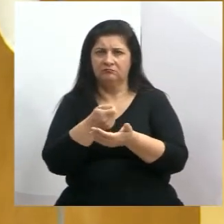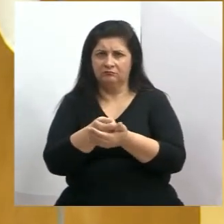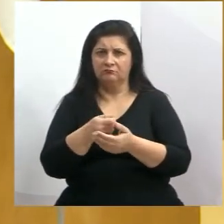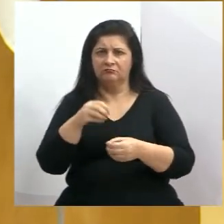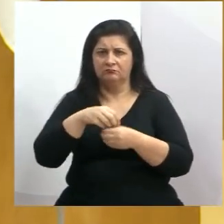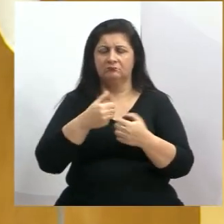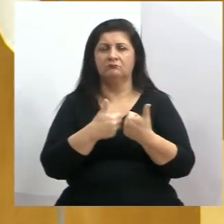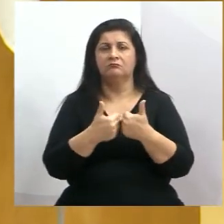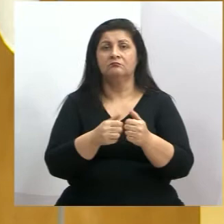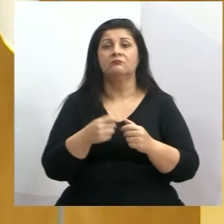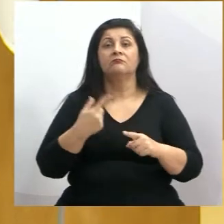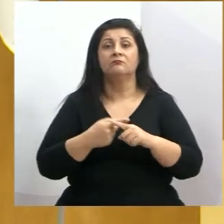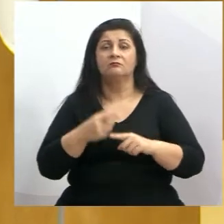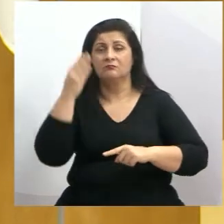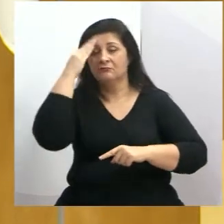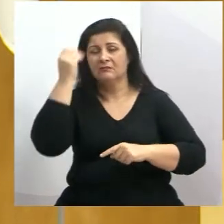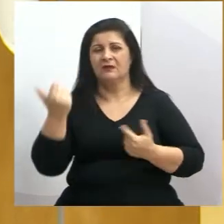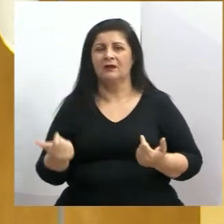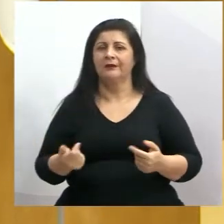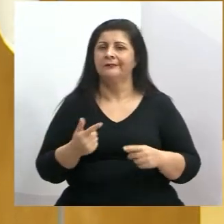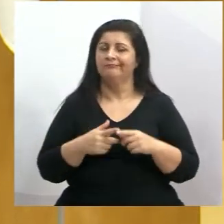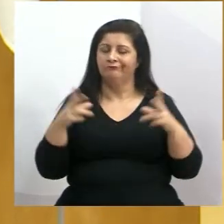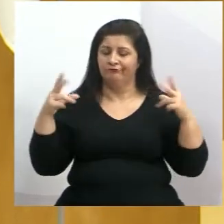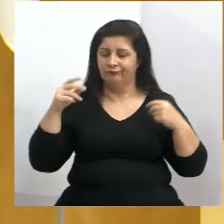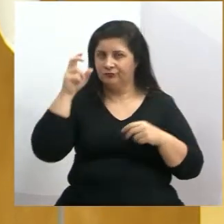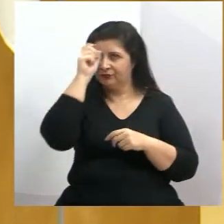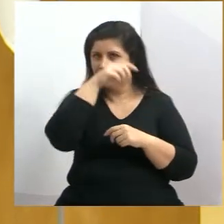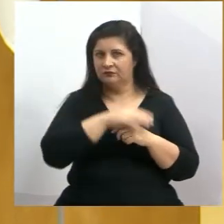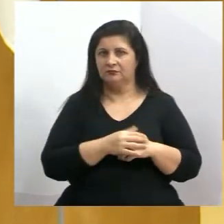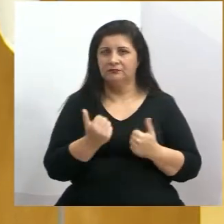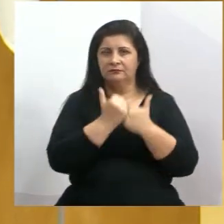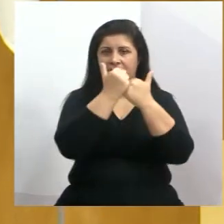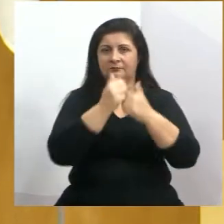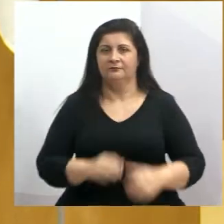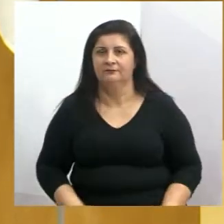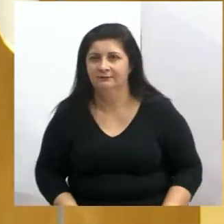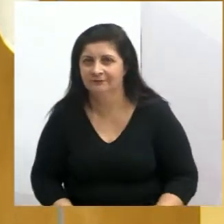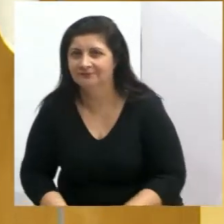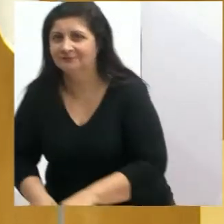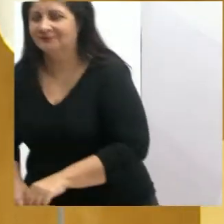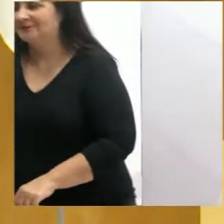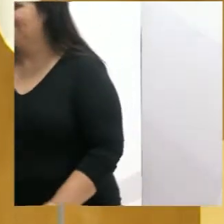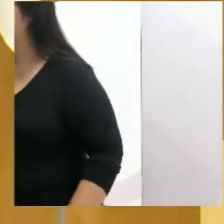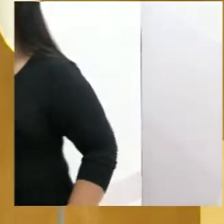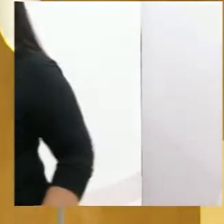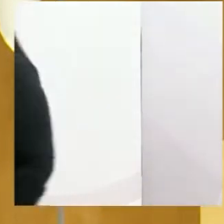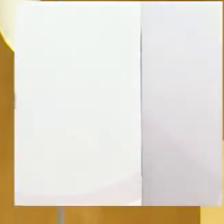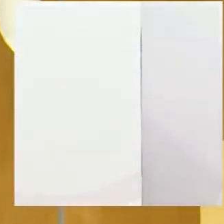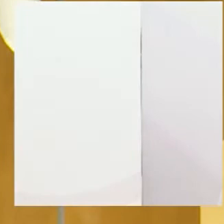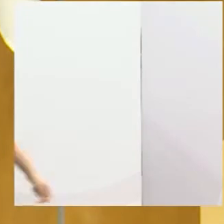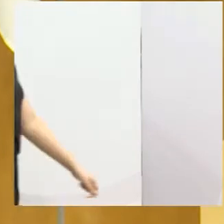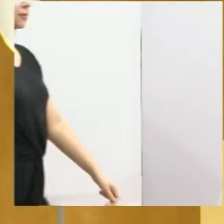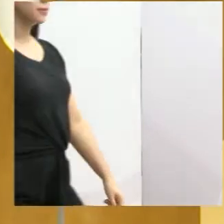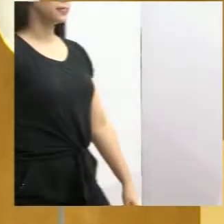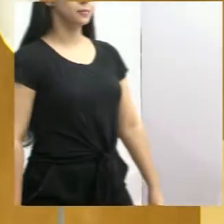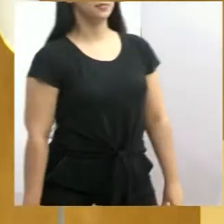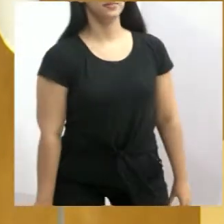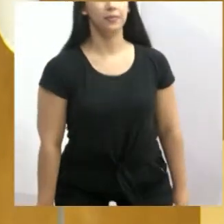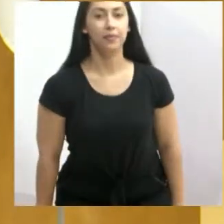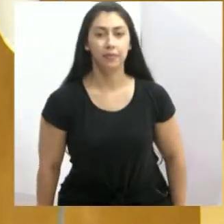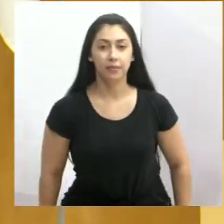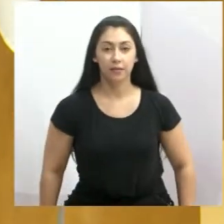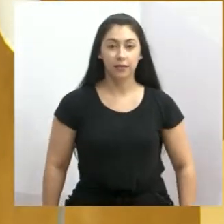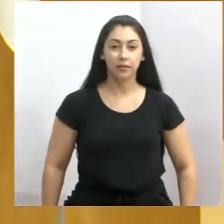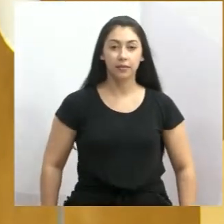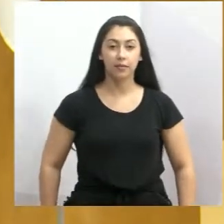Porque a gente sabe que é uma profissão ingrata. Uma profissão muito difícil, A gente, aqui em Jacareí, a